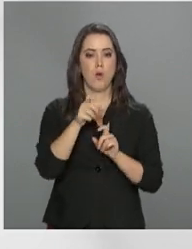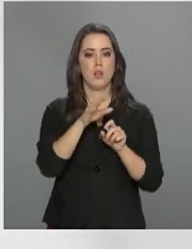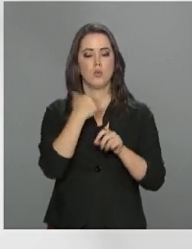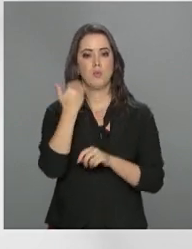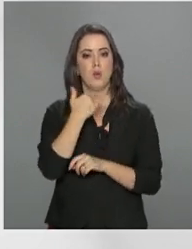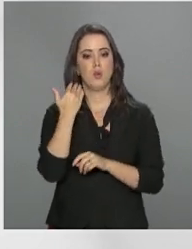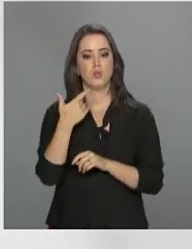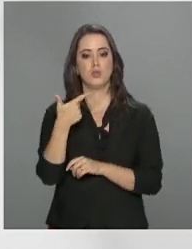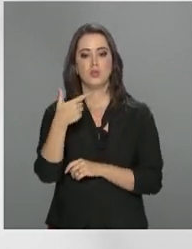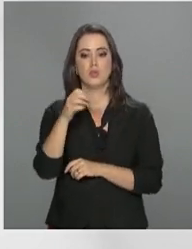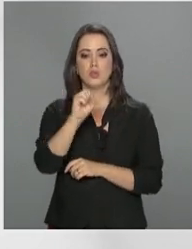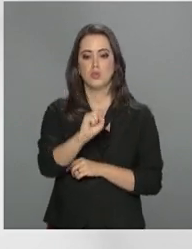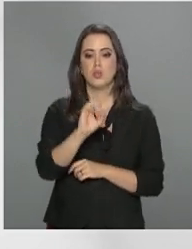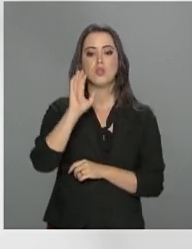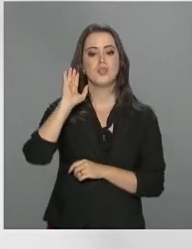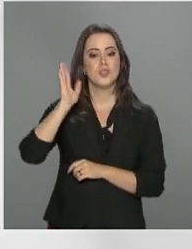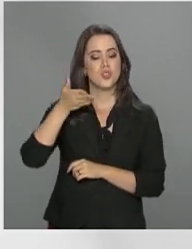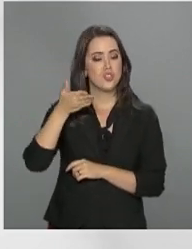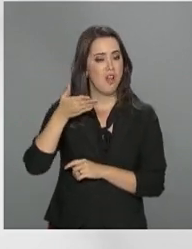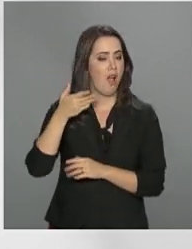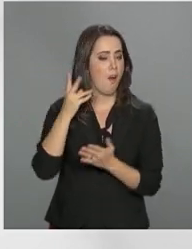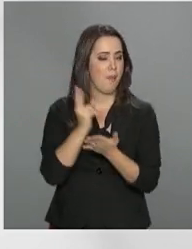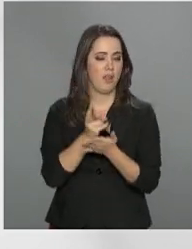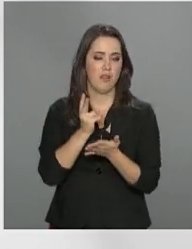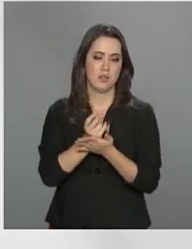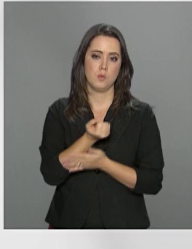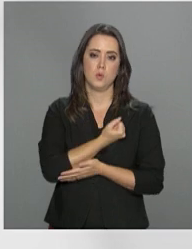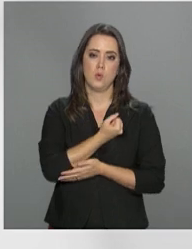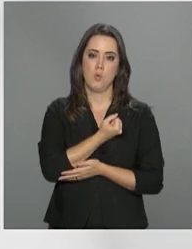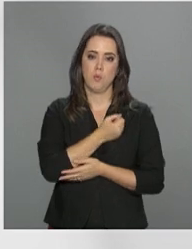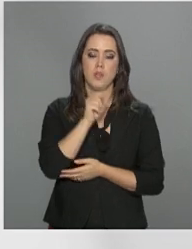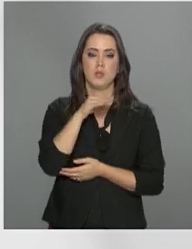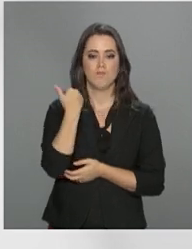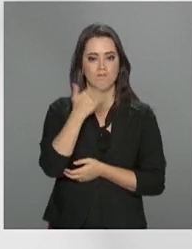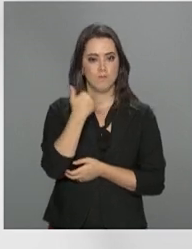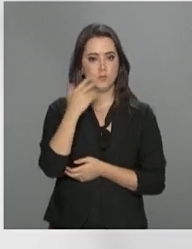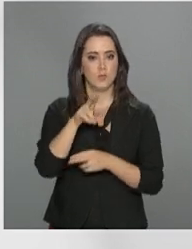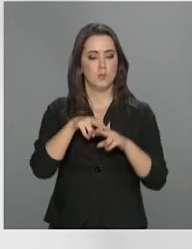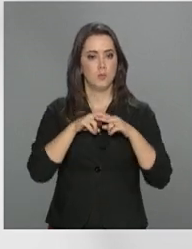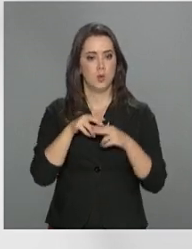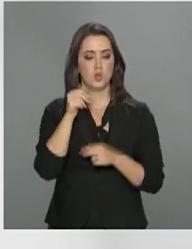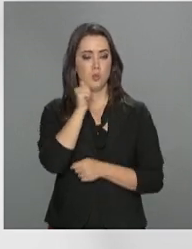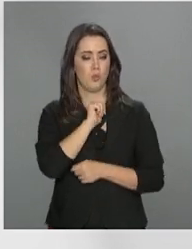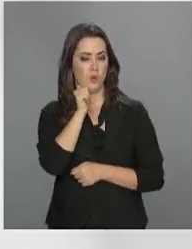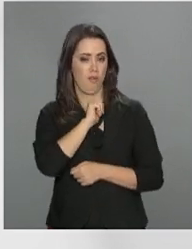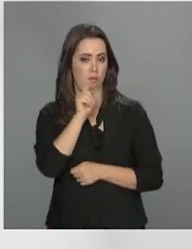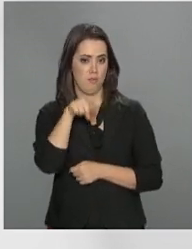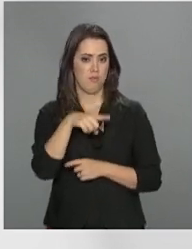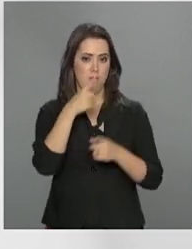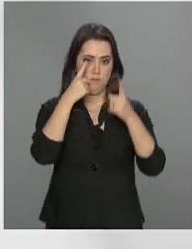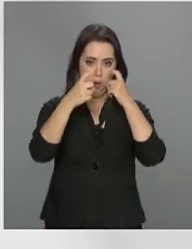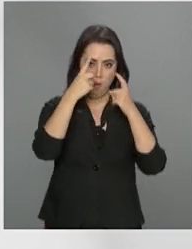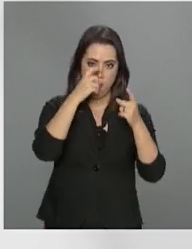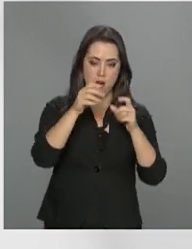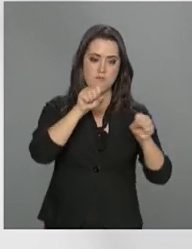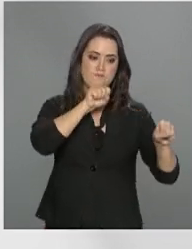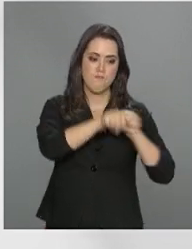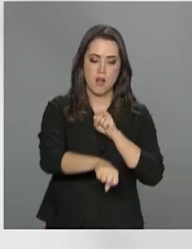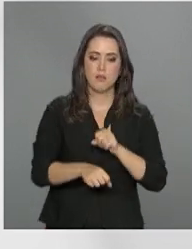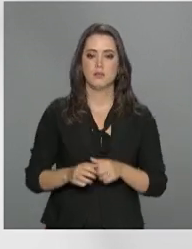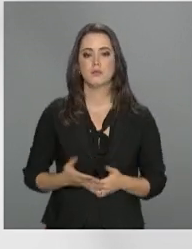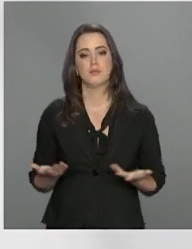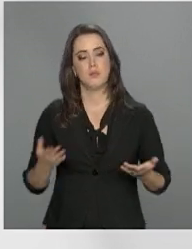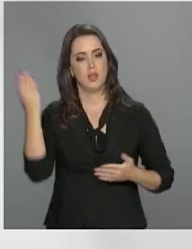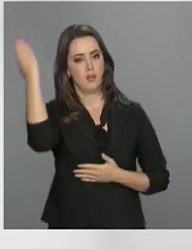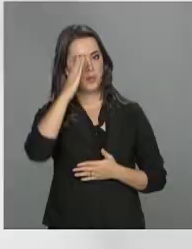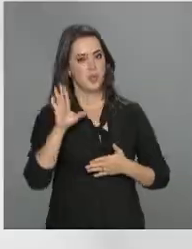em 2018, já foi registrada essa mesma quantidade de mortes por esse crime. O Brasil lidera o ranking de